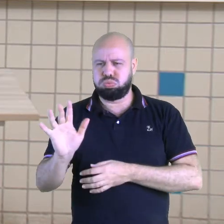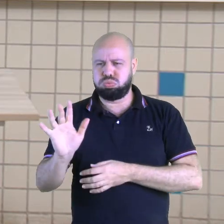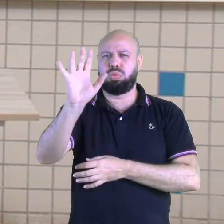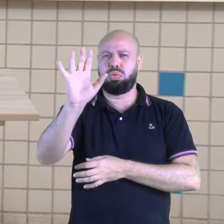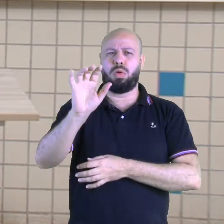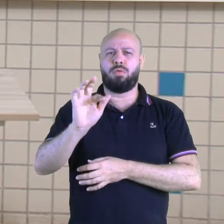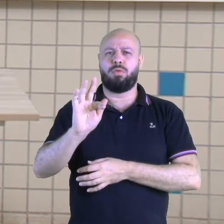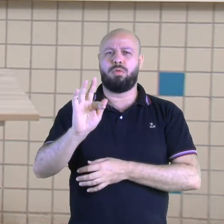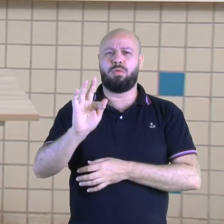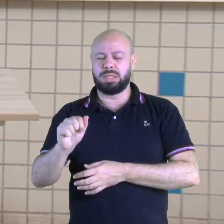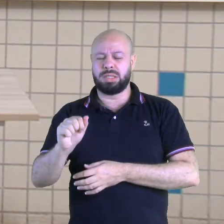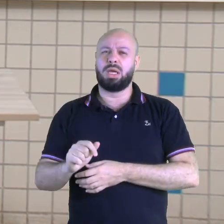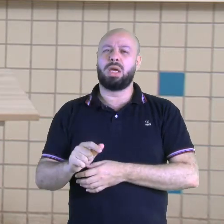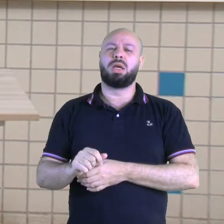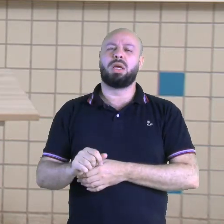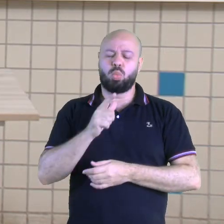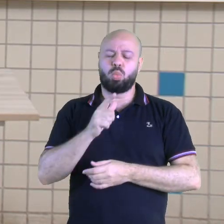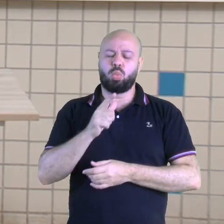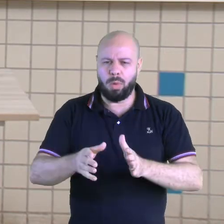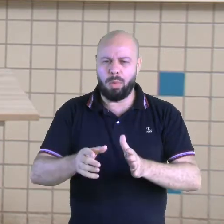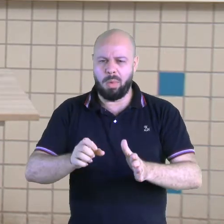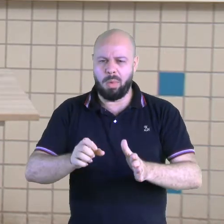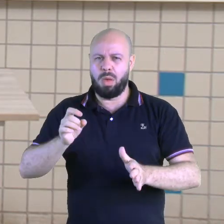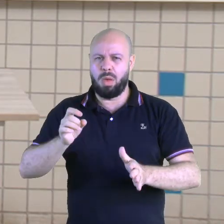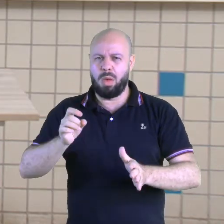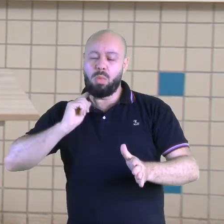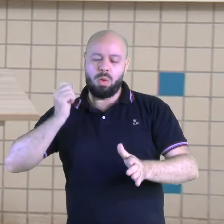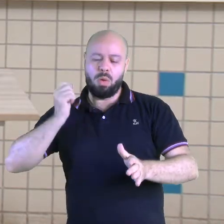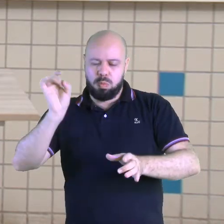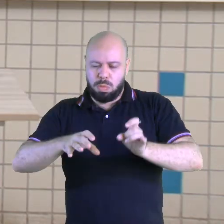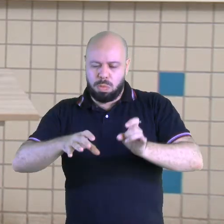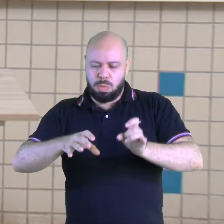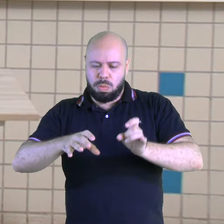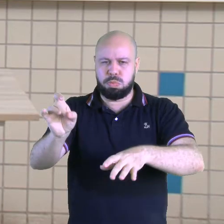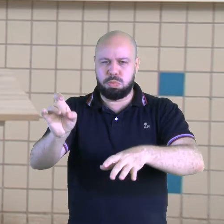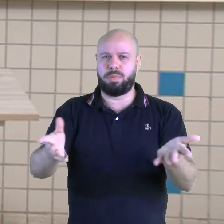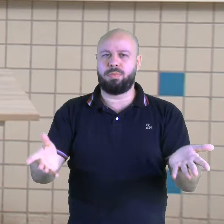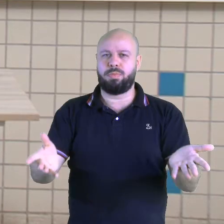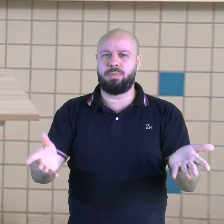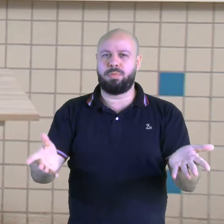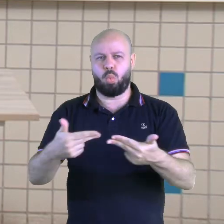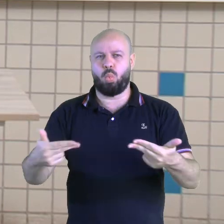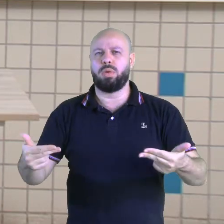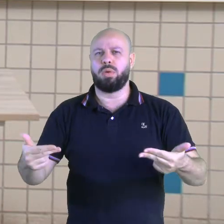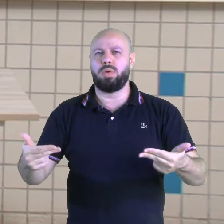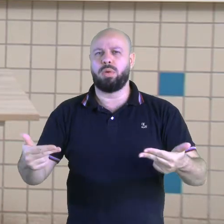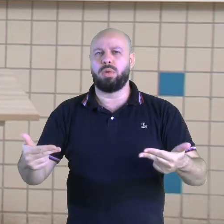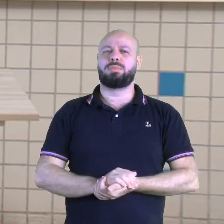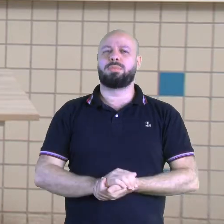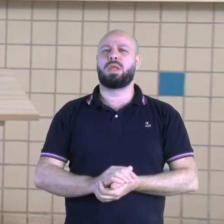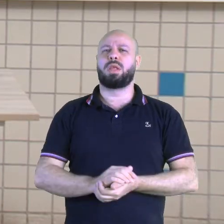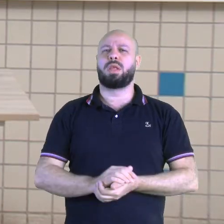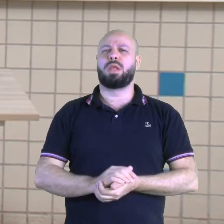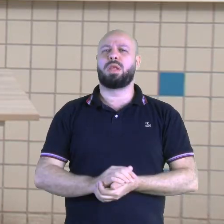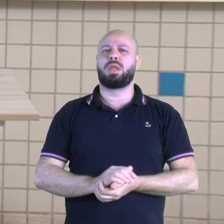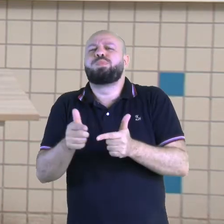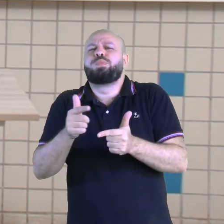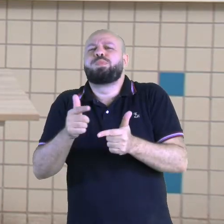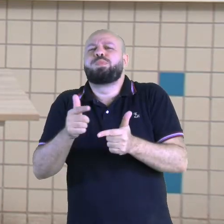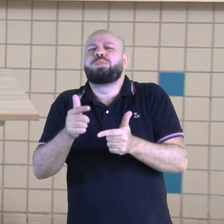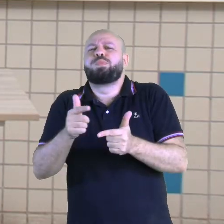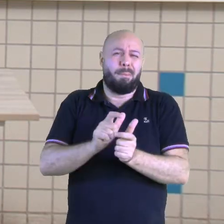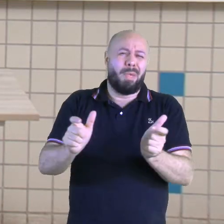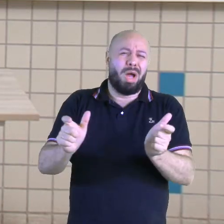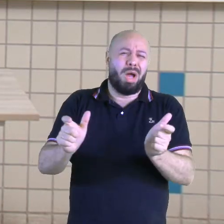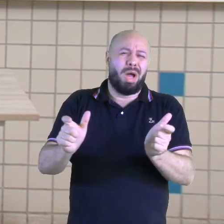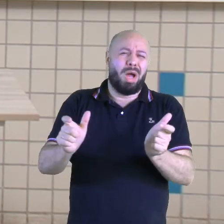contaminação dos rios e várias outras coisas, ok? Então quais são os problemas mais recorrentes